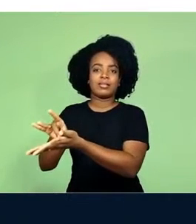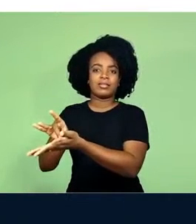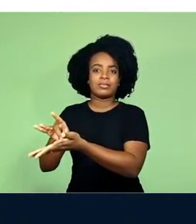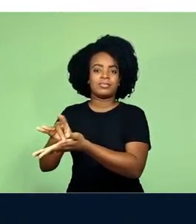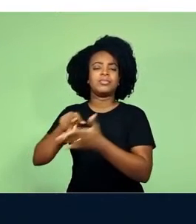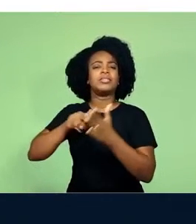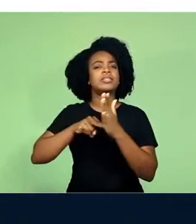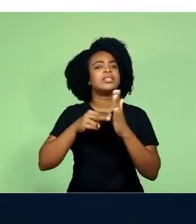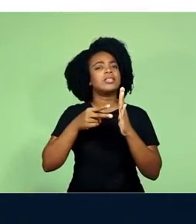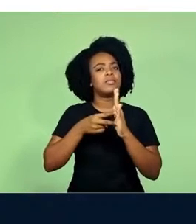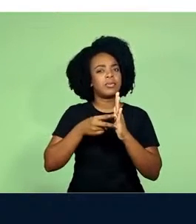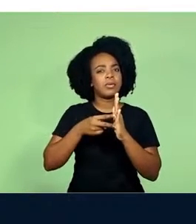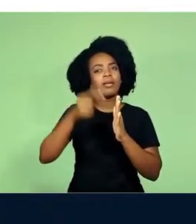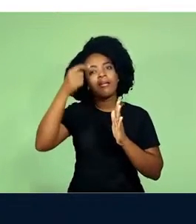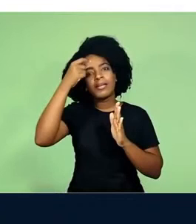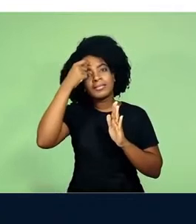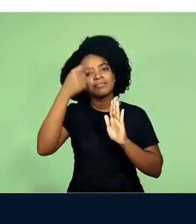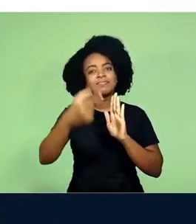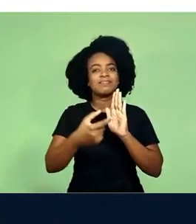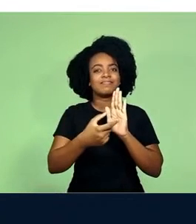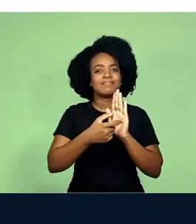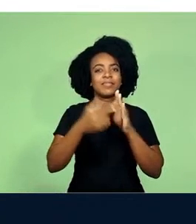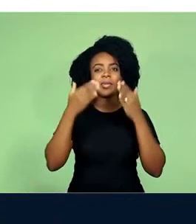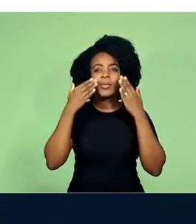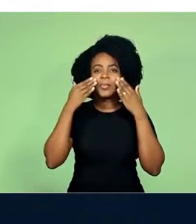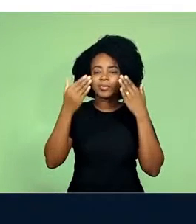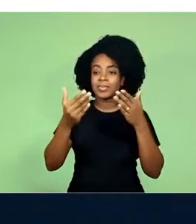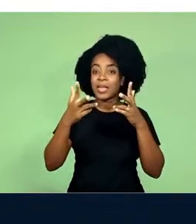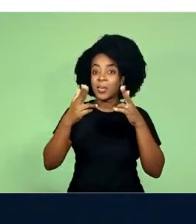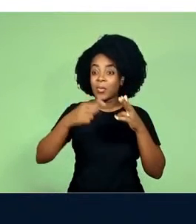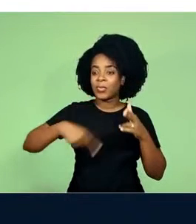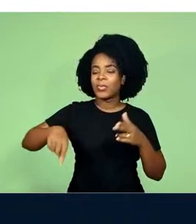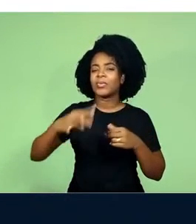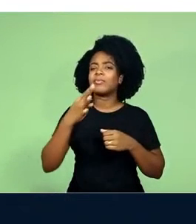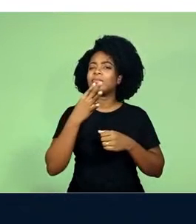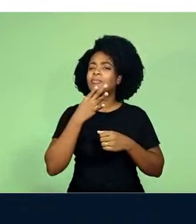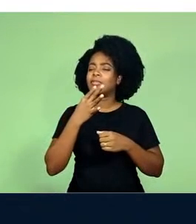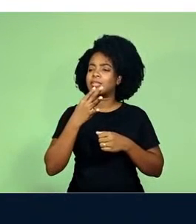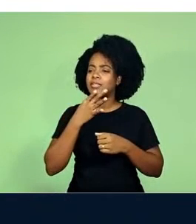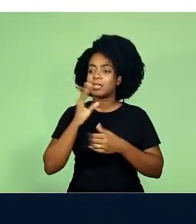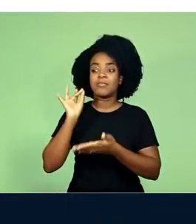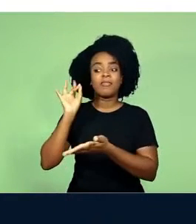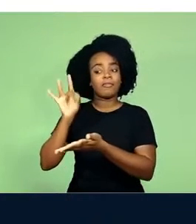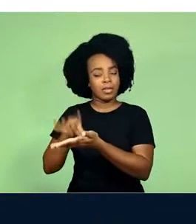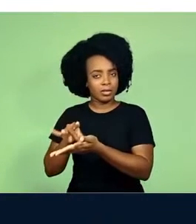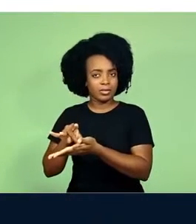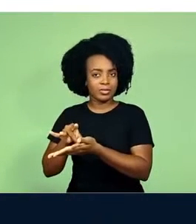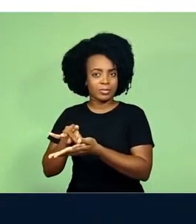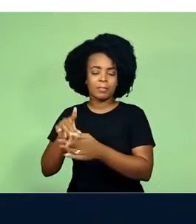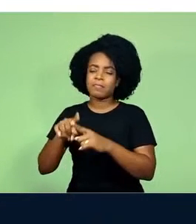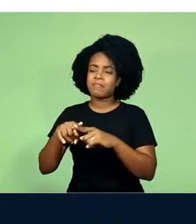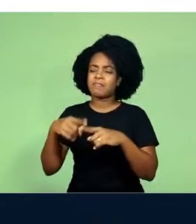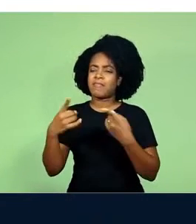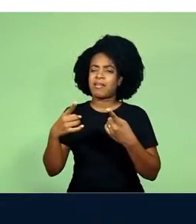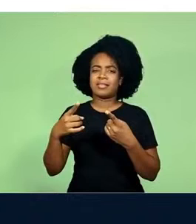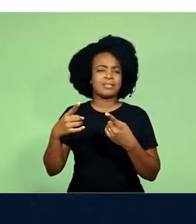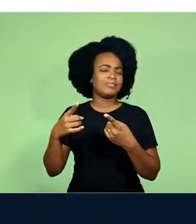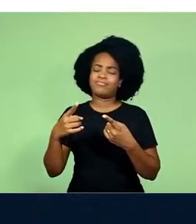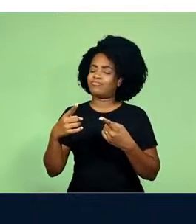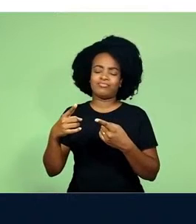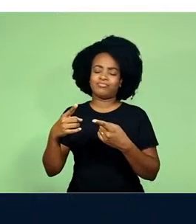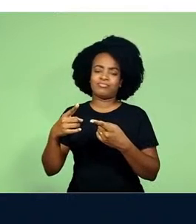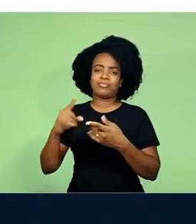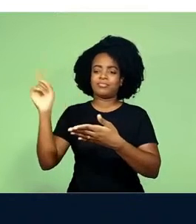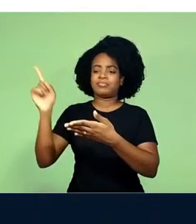representar a inteligência artificial como a conhecemos, como ela existe na realidade. Porém, não é